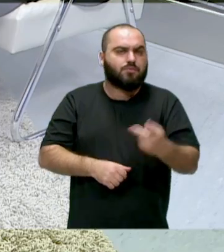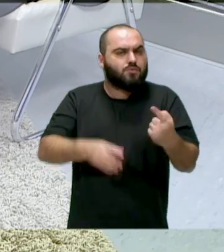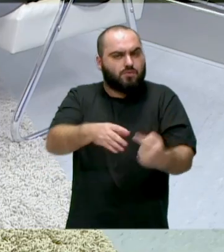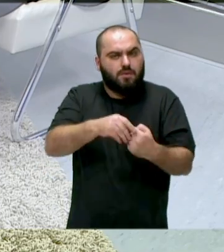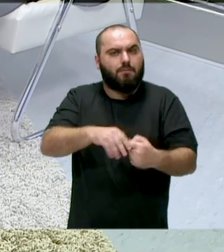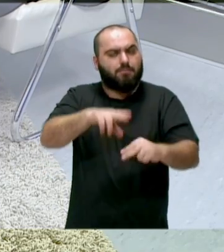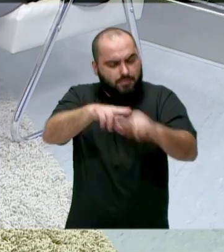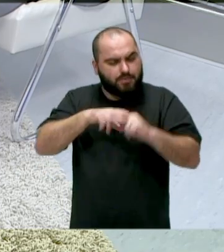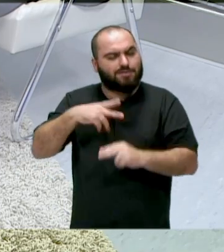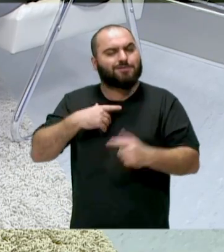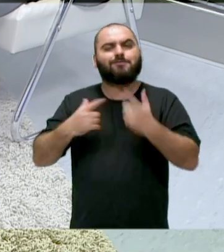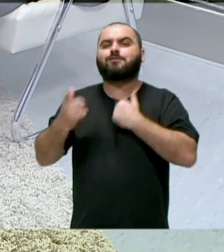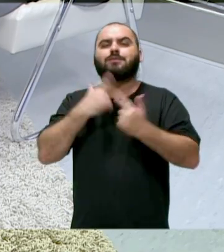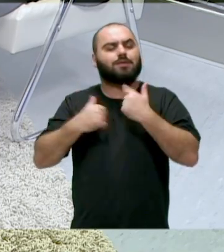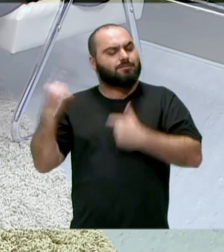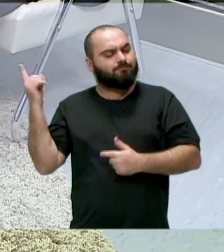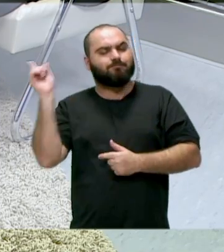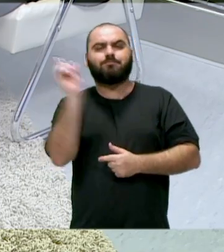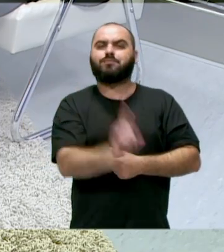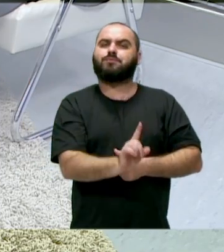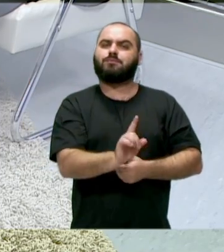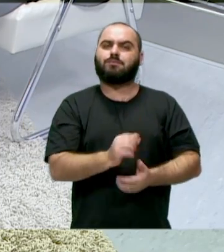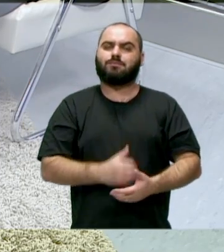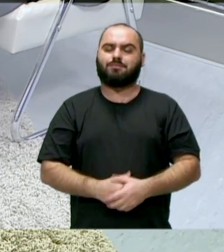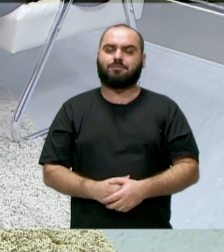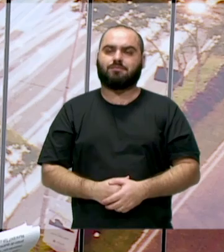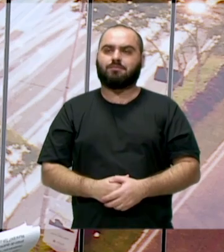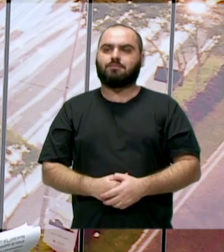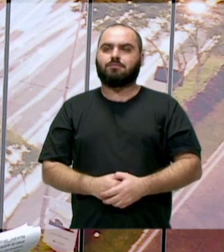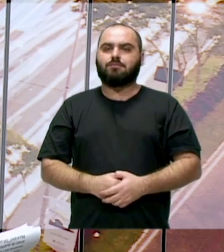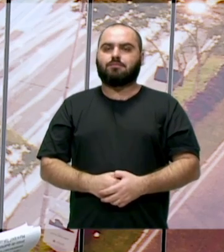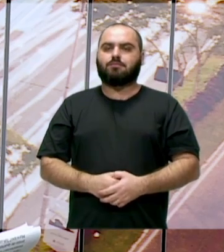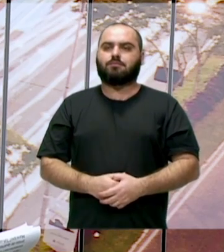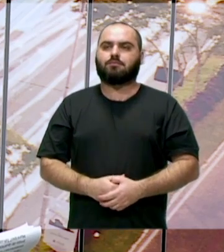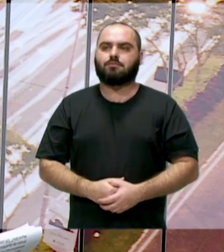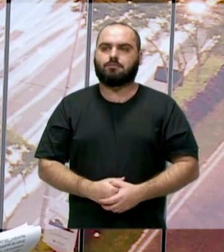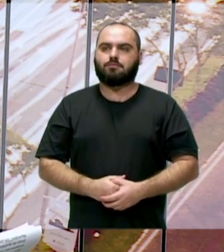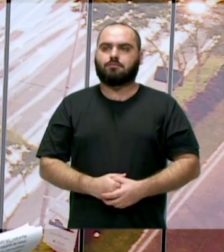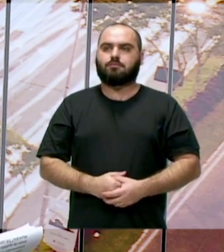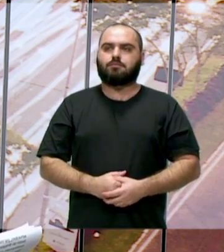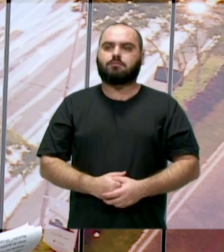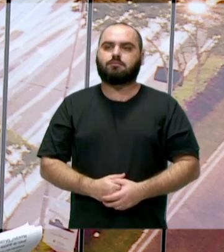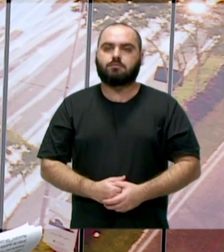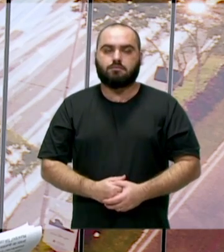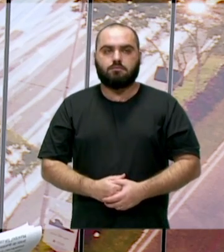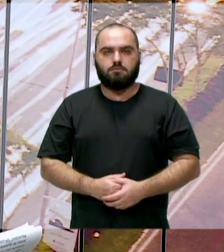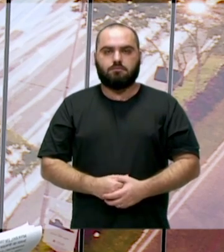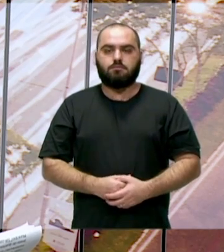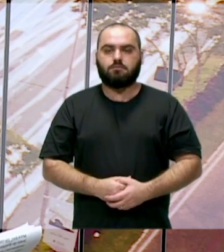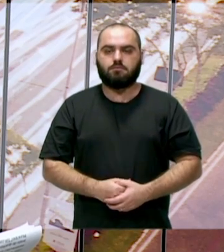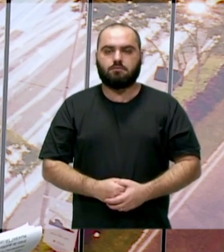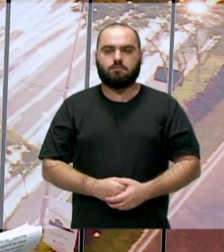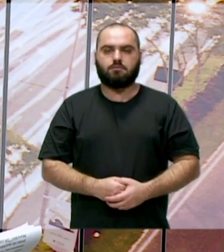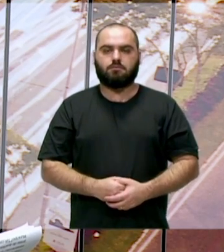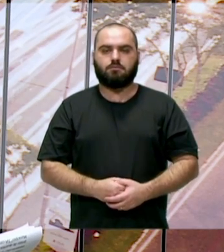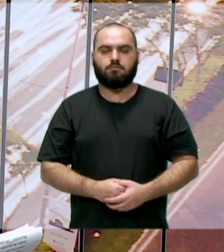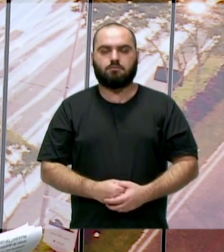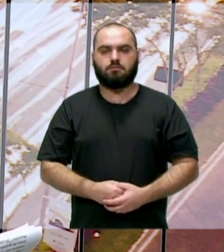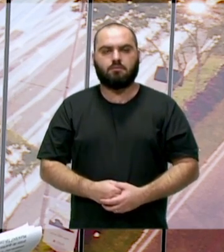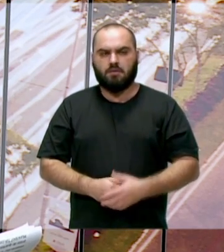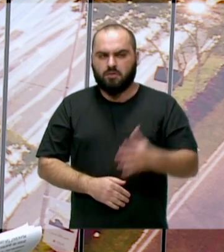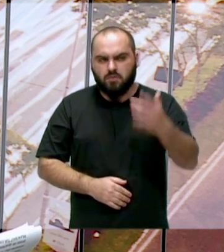Você percebeu carência de que assuntos políticos entrassem na escola